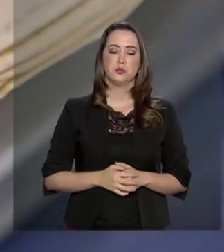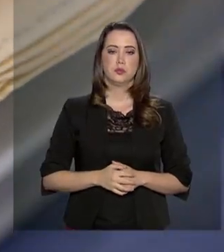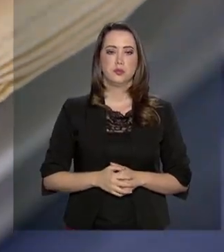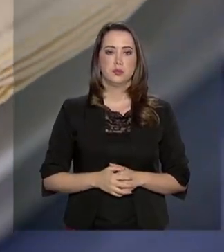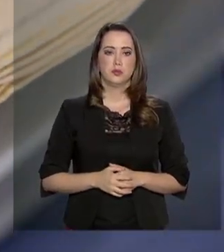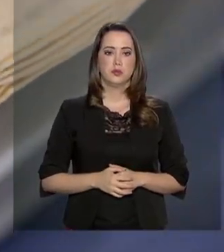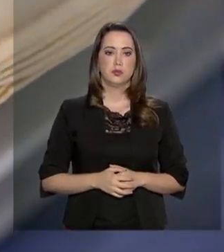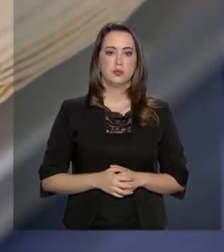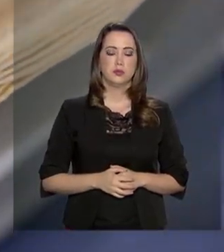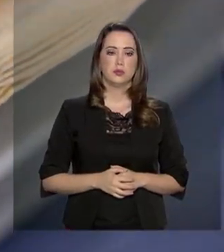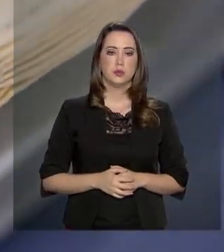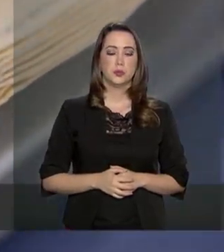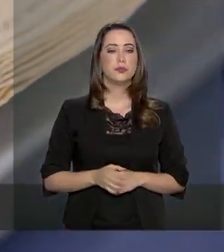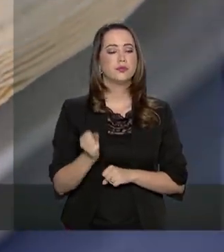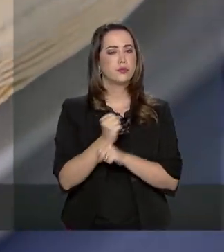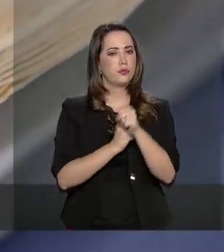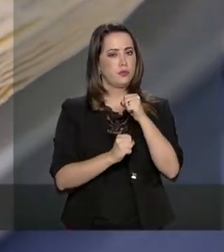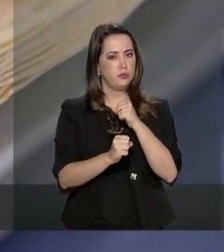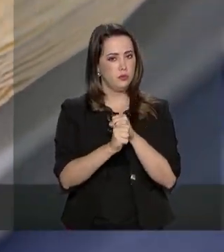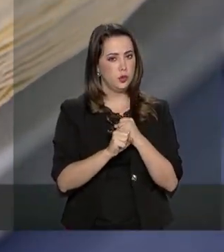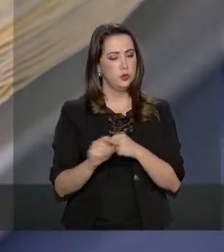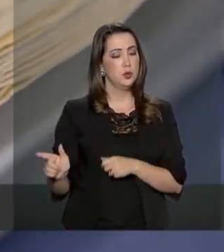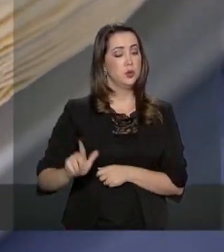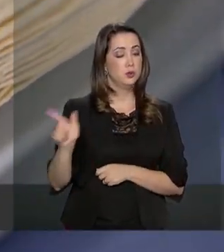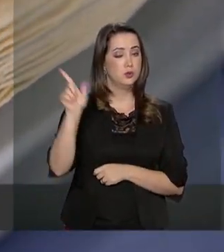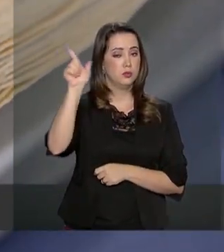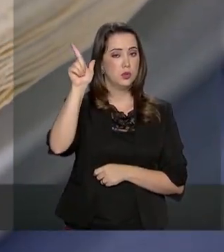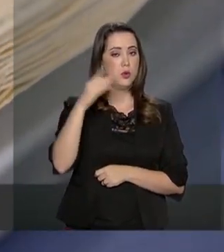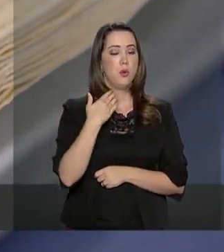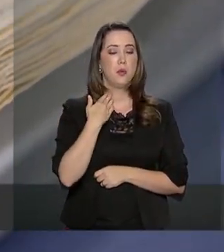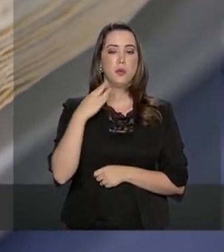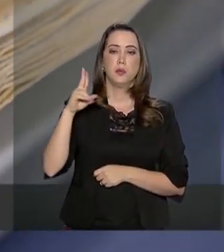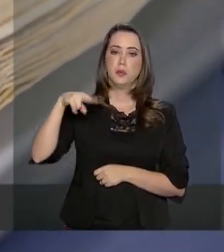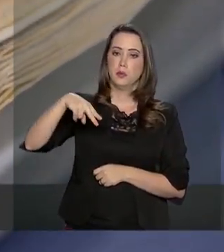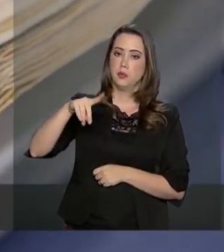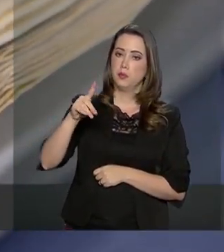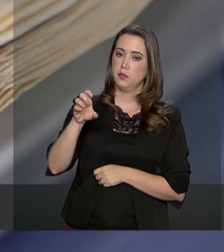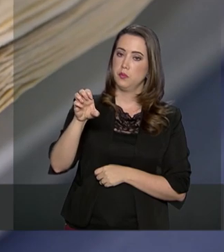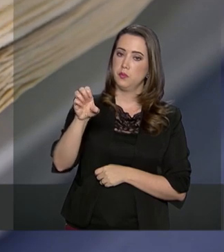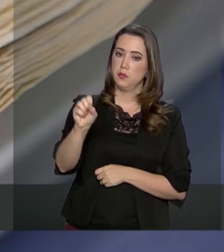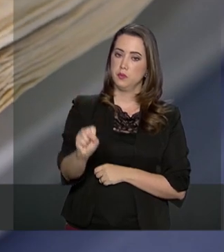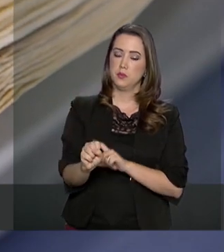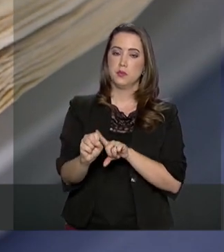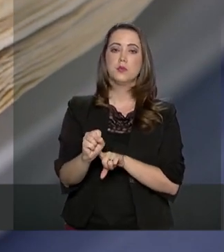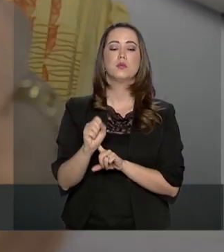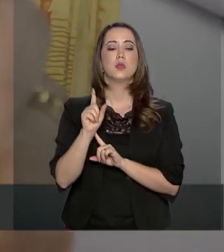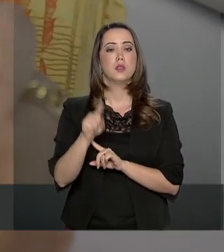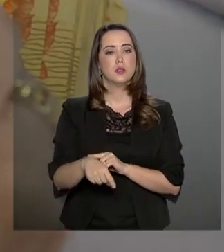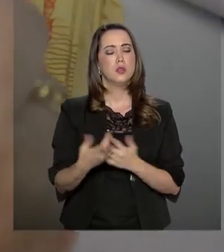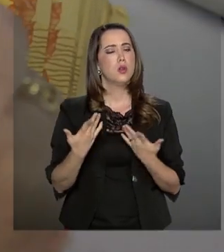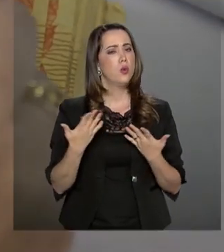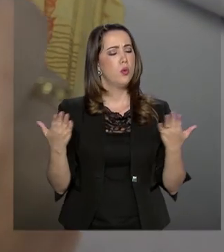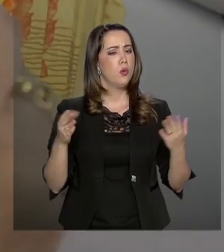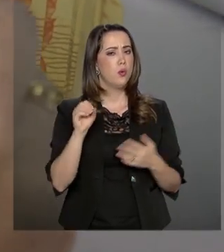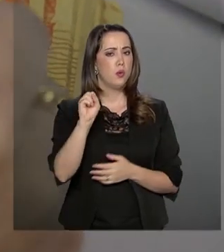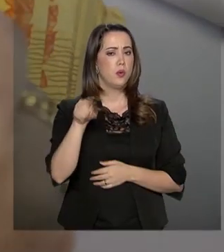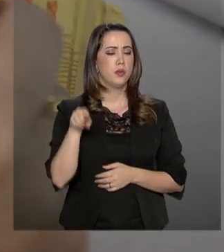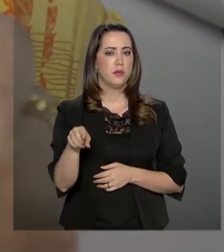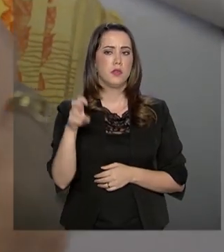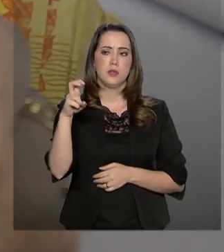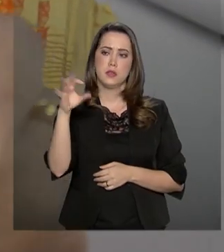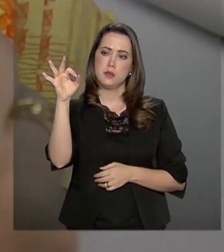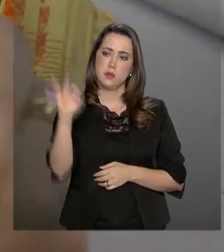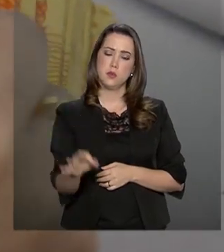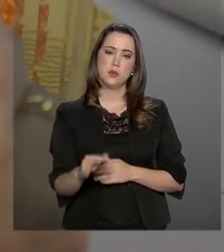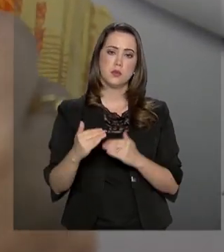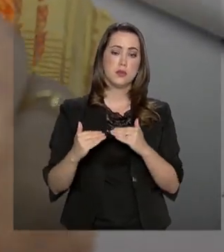No ano passado, o lucro líquido do BNDES, o Banco Nacional de Desenvolvimento Econômico e Social, ficou 8,5%